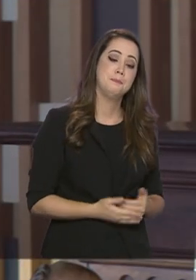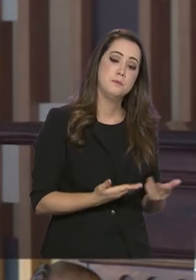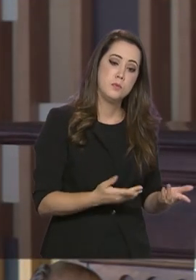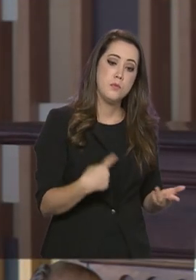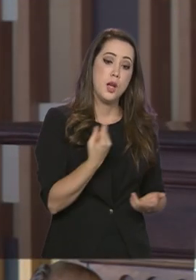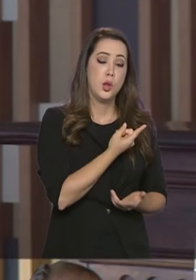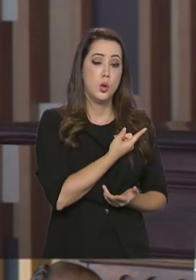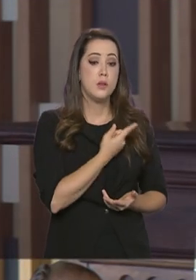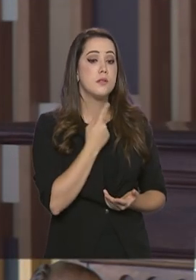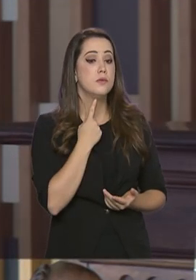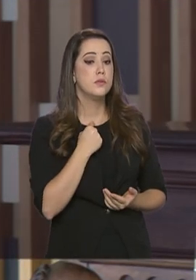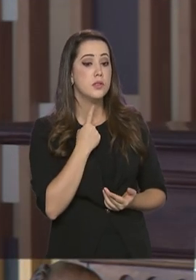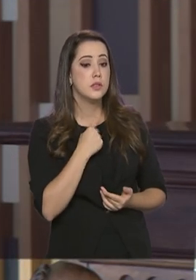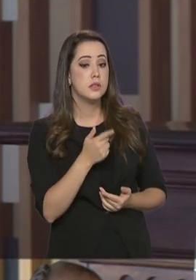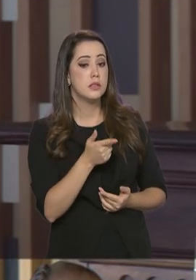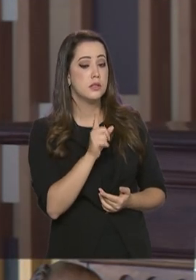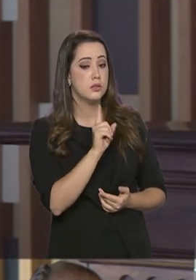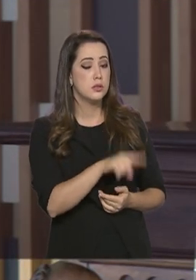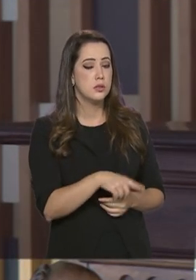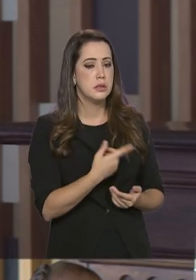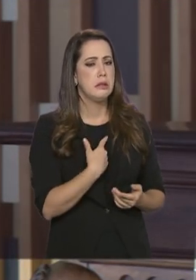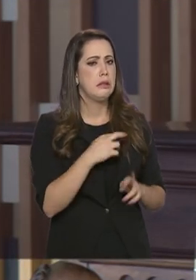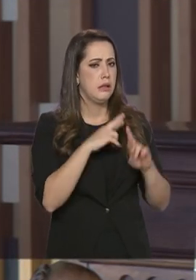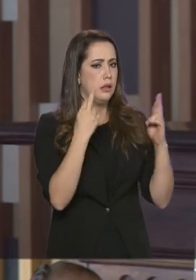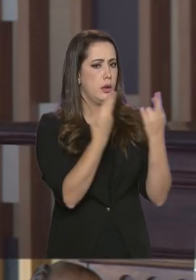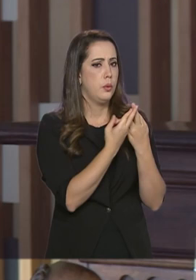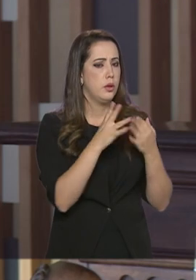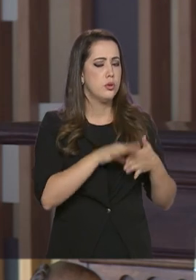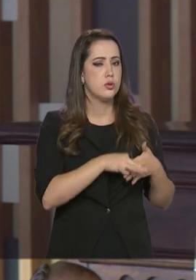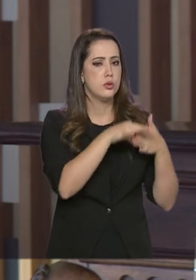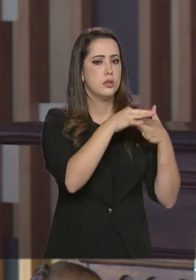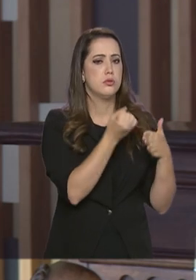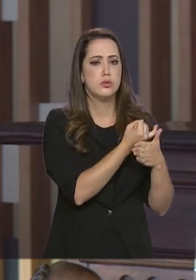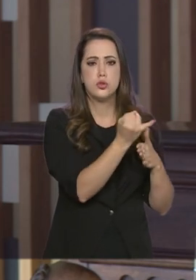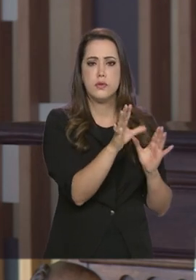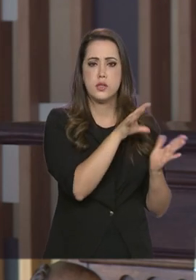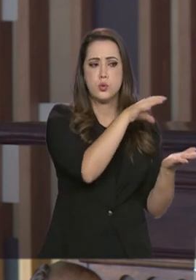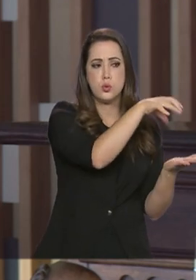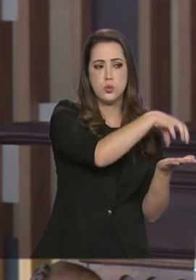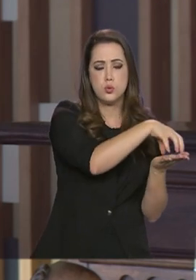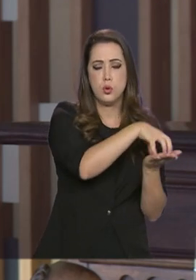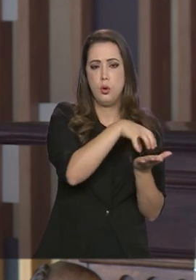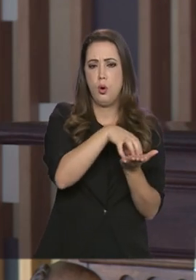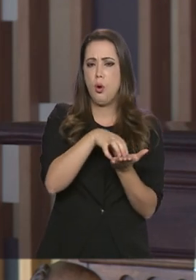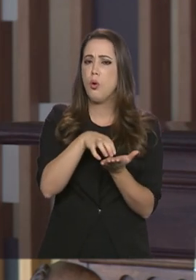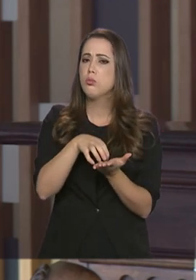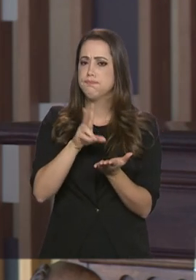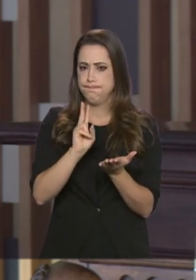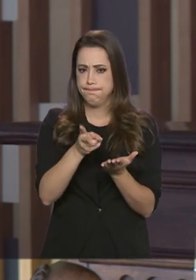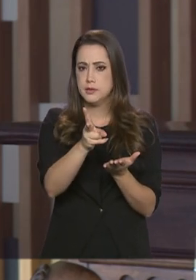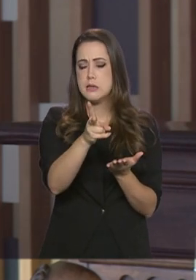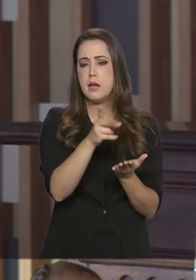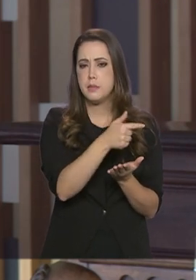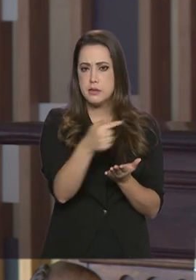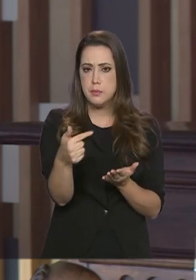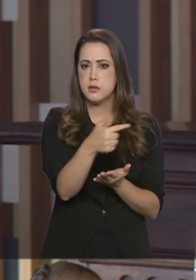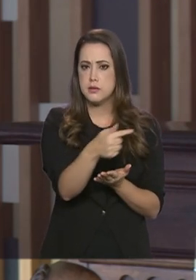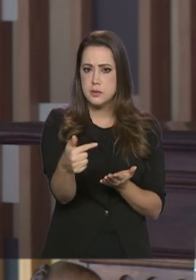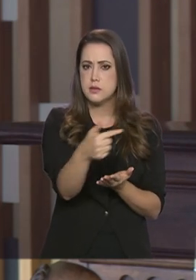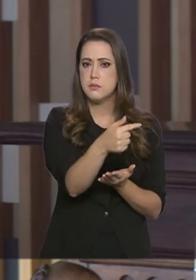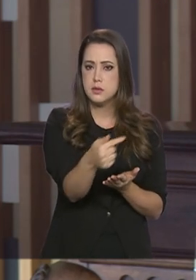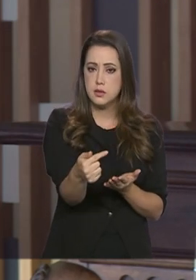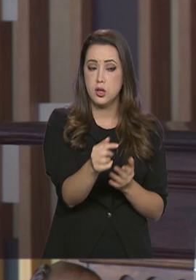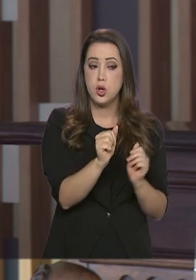A nossa intenção... Nós temos tido reuniões de coordenação com vários órgãos aí, praticamente semanais, coordenadas pela Casa Civil,